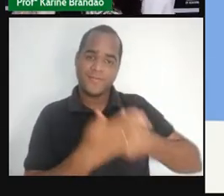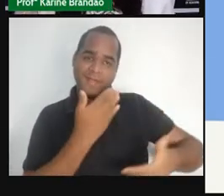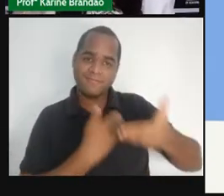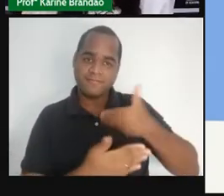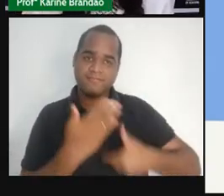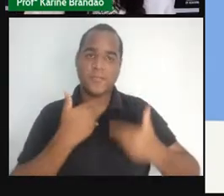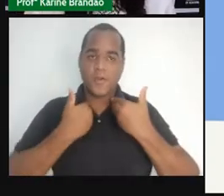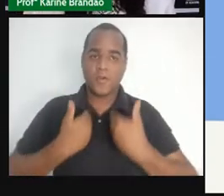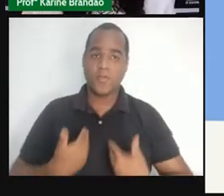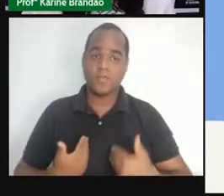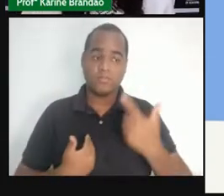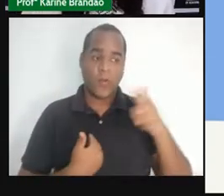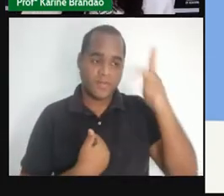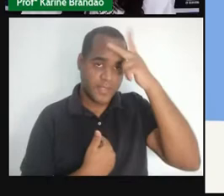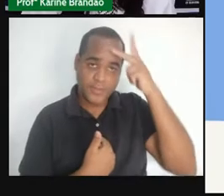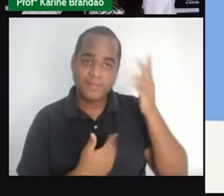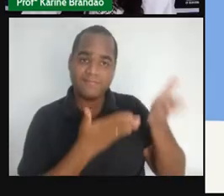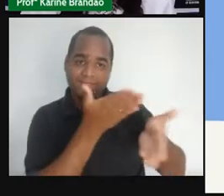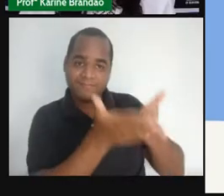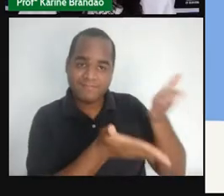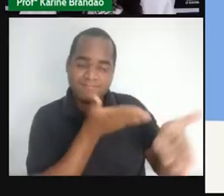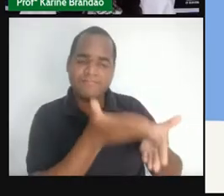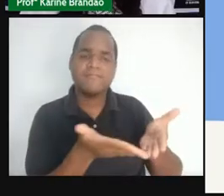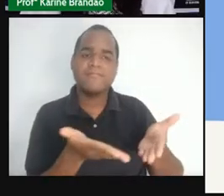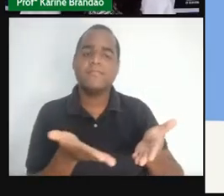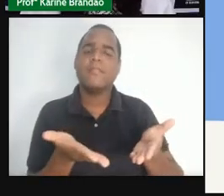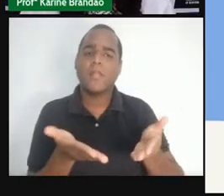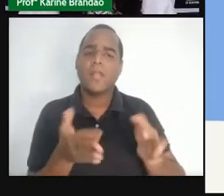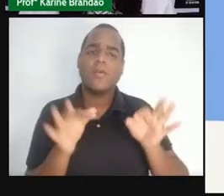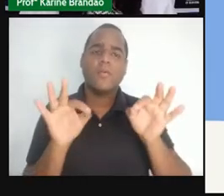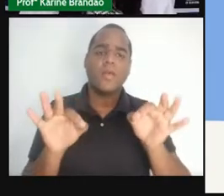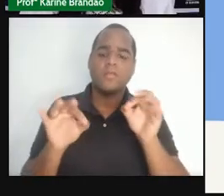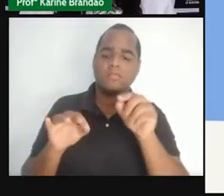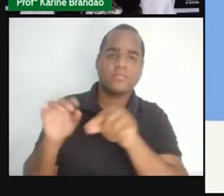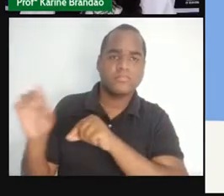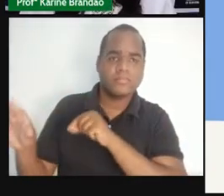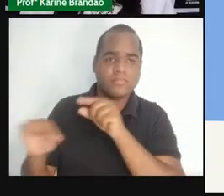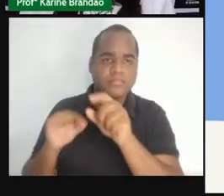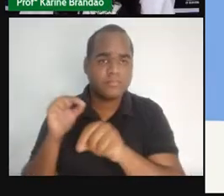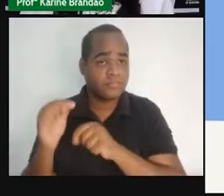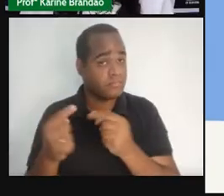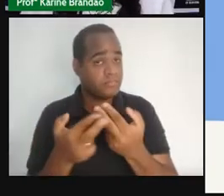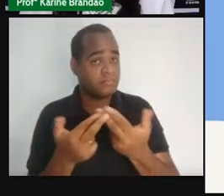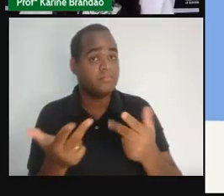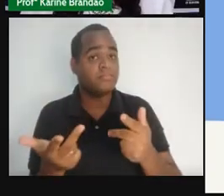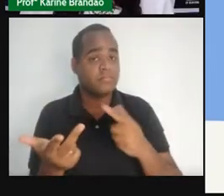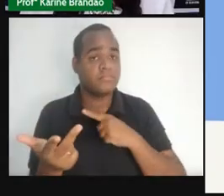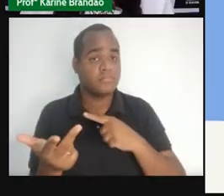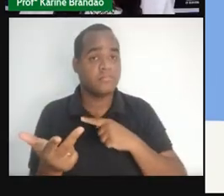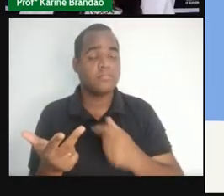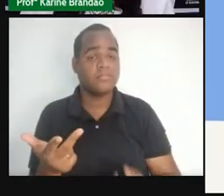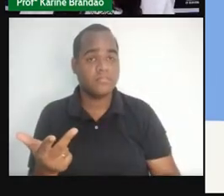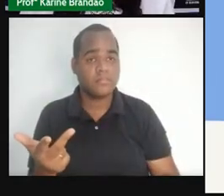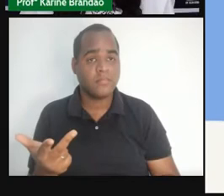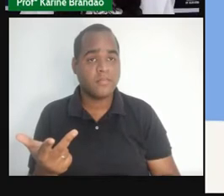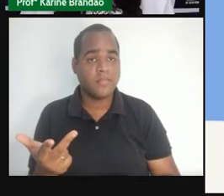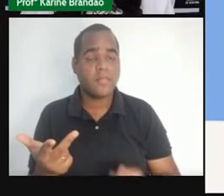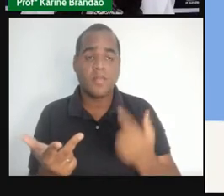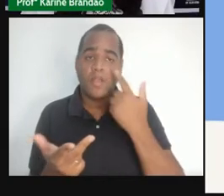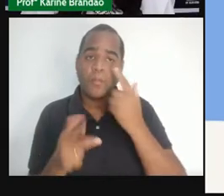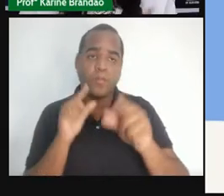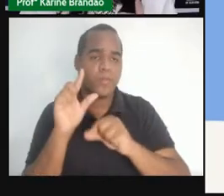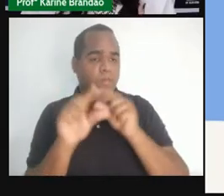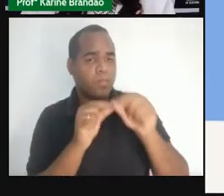conosco, a gente precisa o quê? Fazer boas escolhas. E existe esse movimento, né? De boas